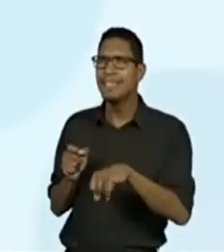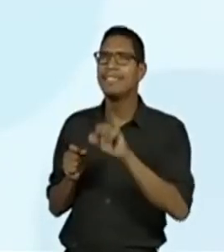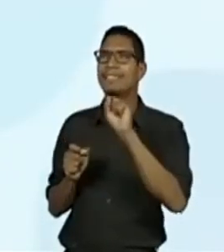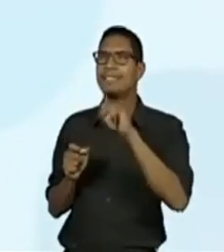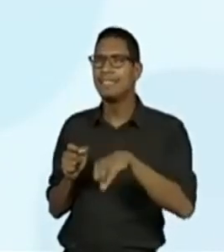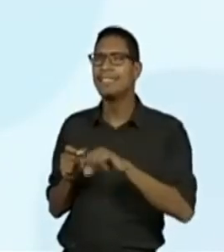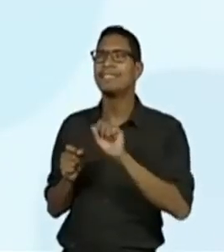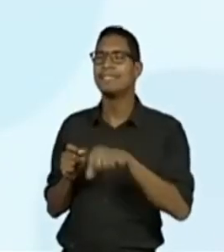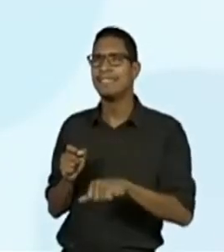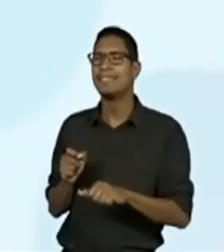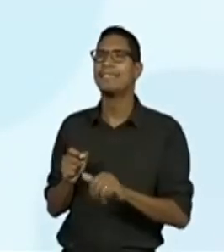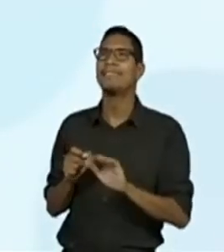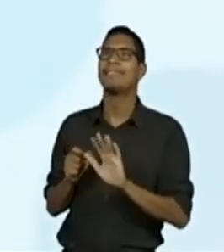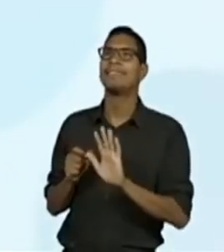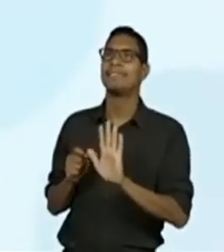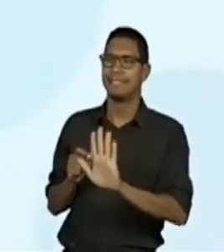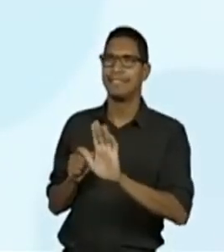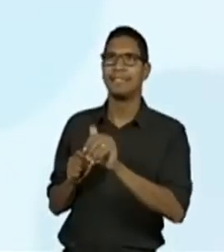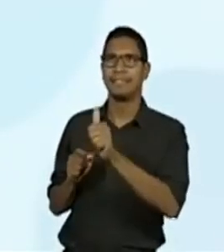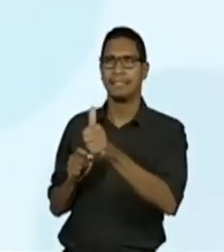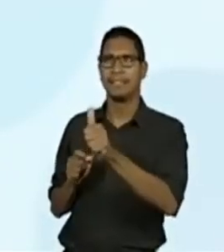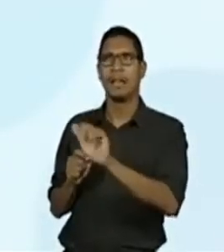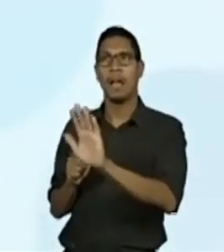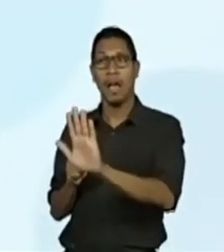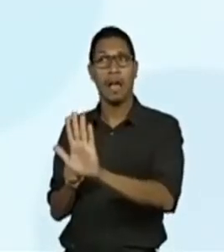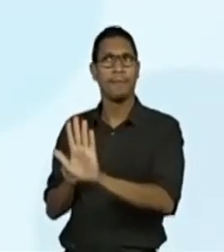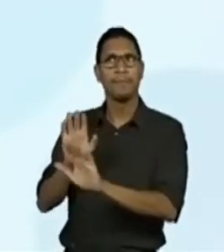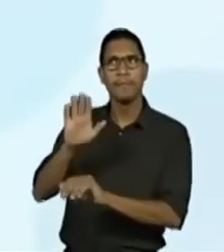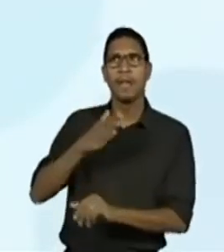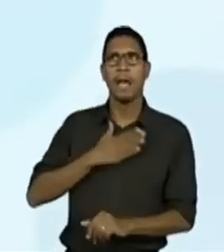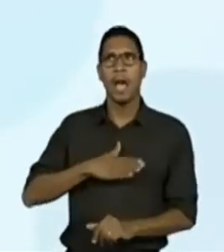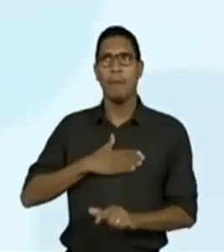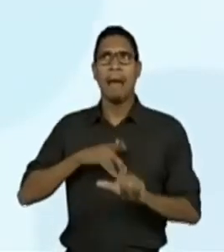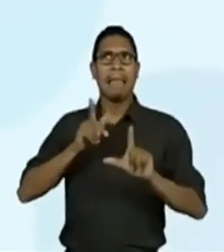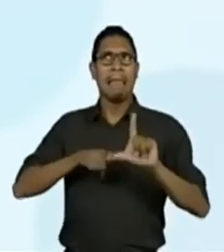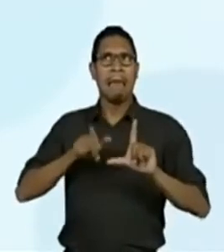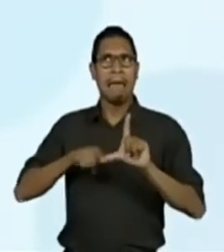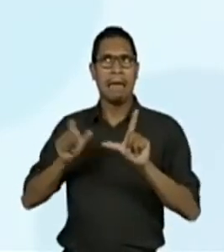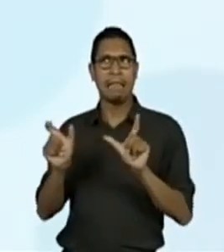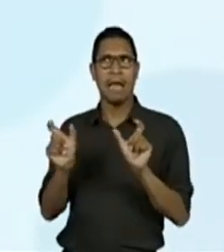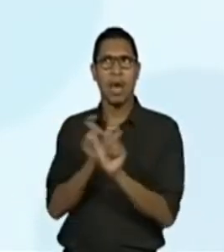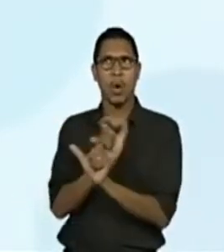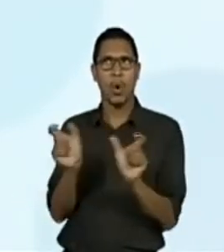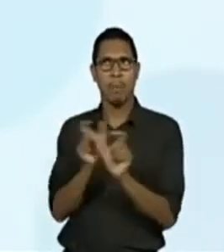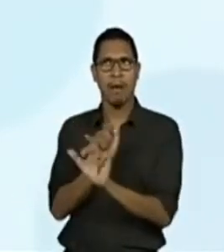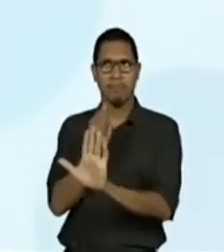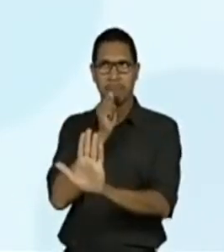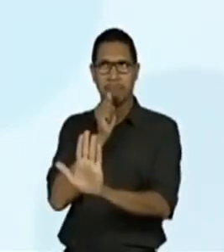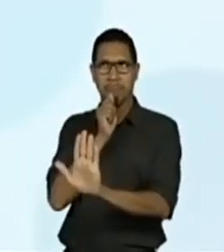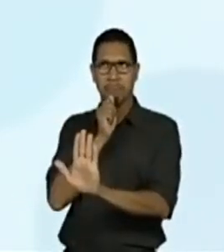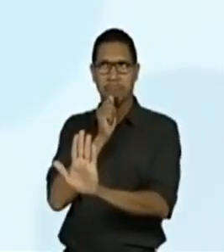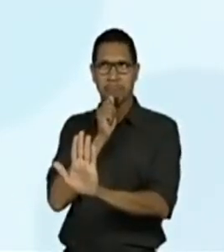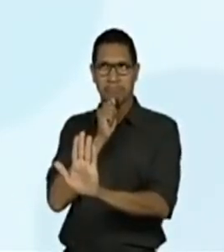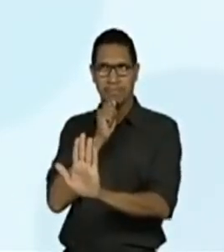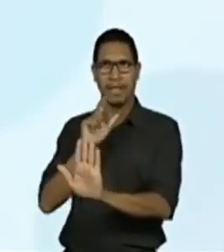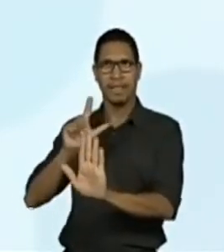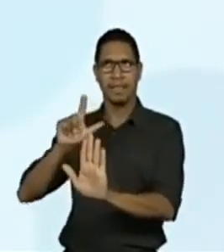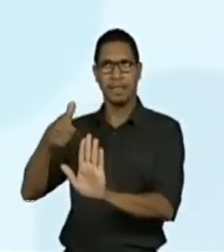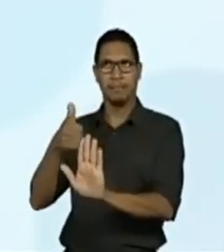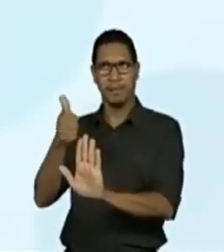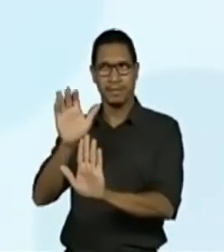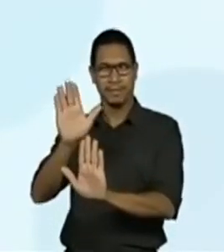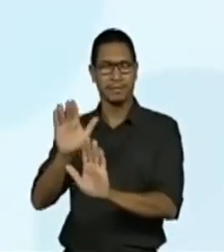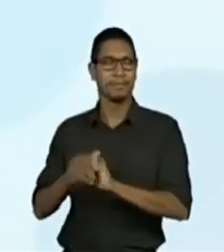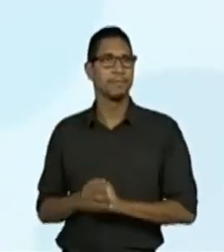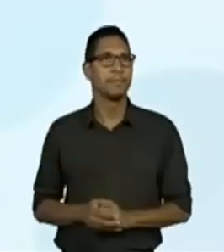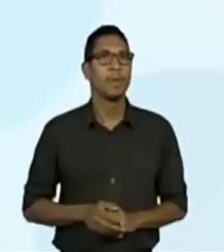Alessandra, desculpa, mas a não vai mexer com a ortografia agora, a gente está revisando. Aqui, todo mundo falando que sim, mas e aí?